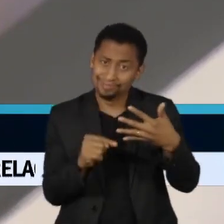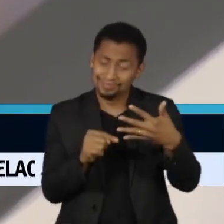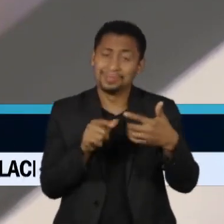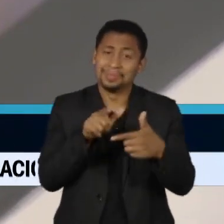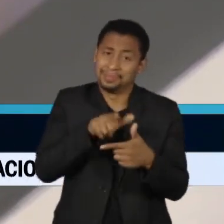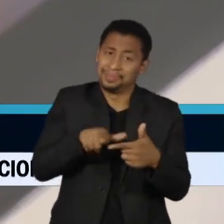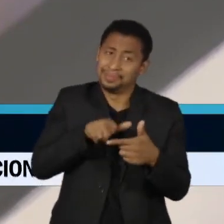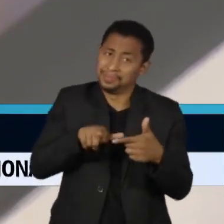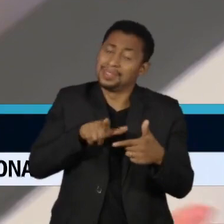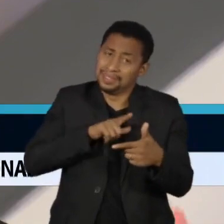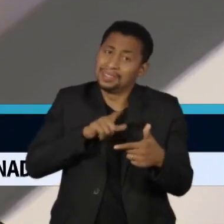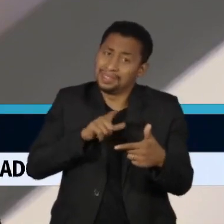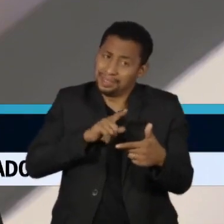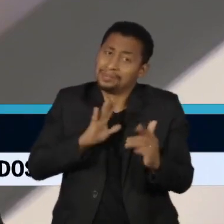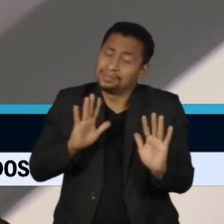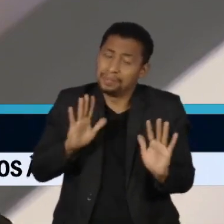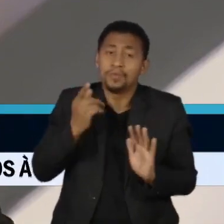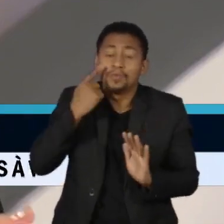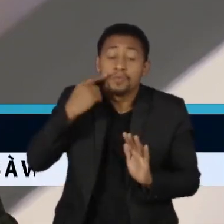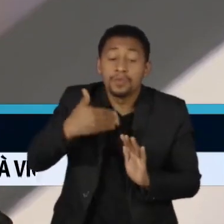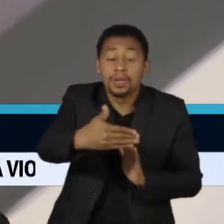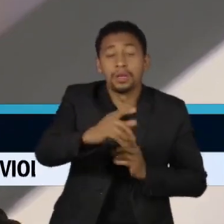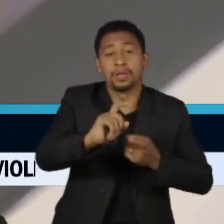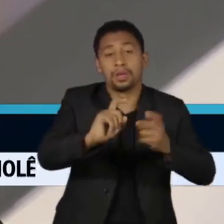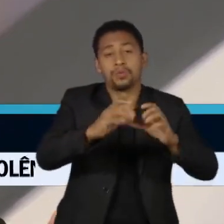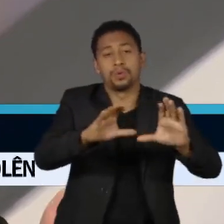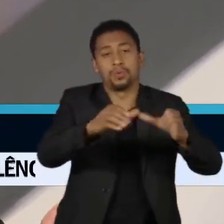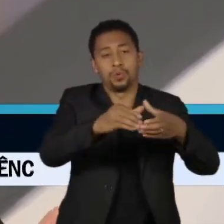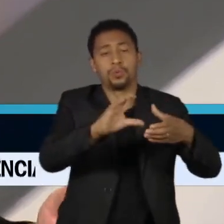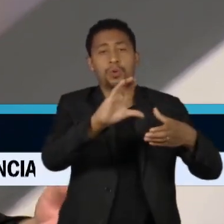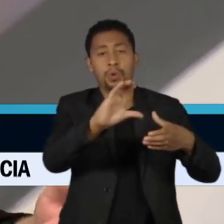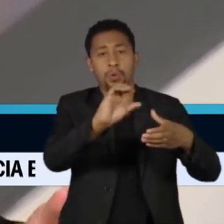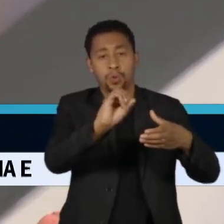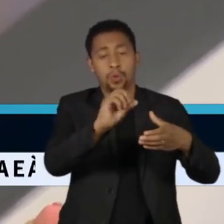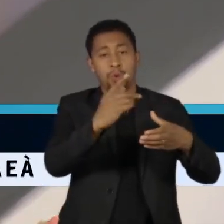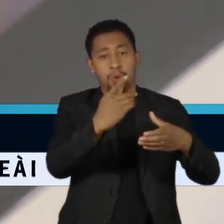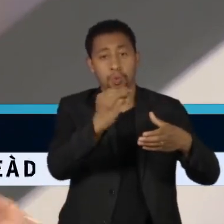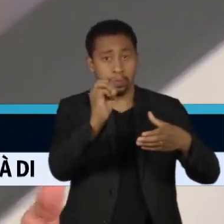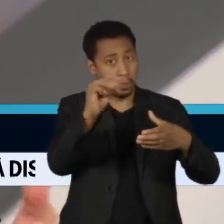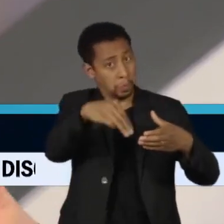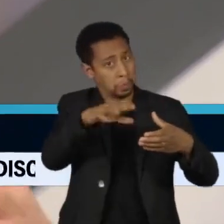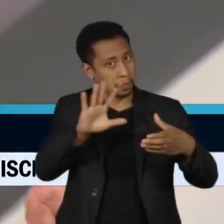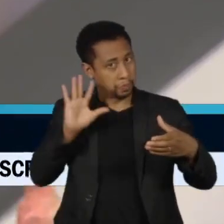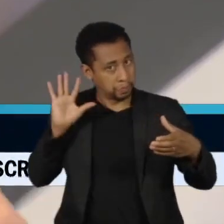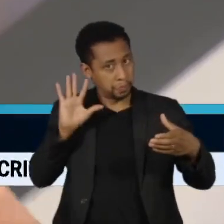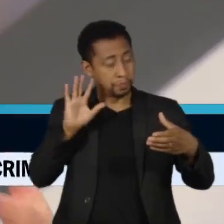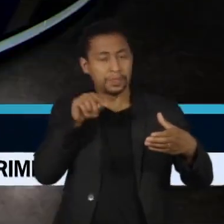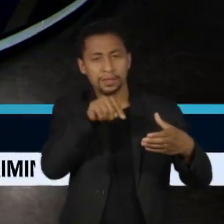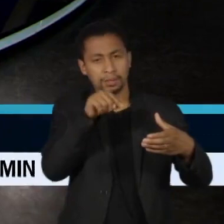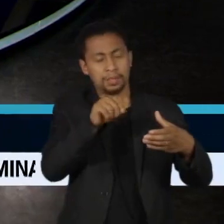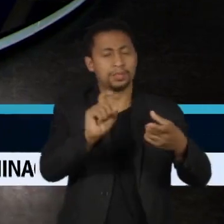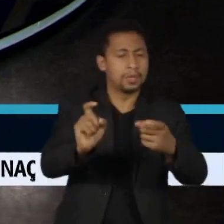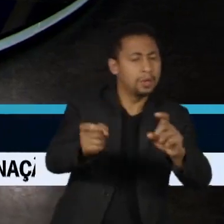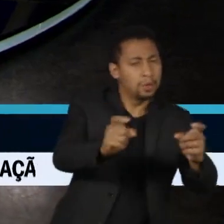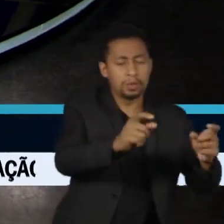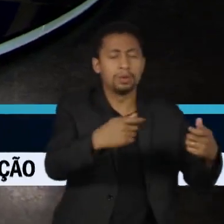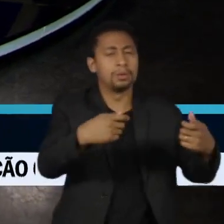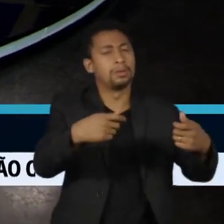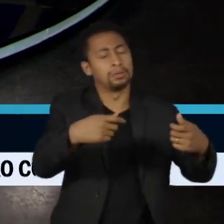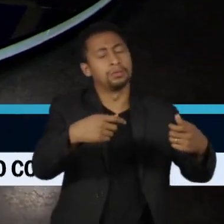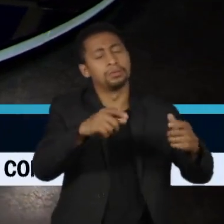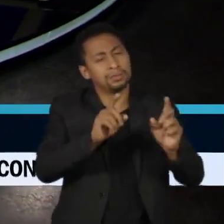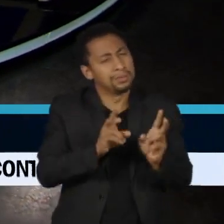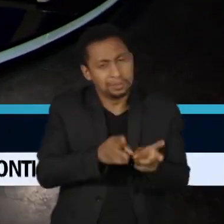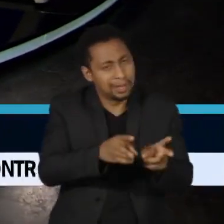definir o copom. Não são só esses elementos de desaceleração, o copom sempre pondera muito bem quais são os riscos